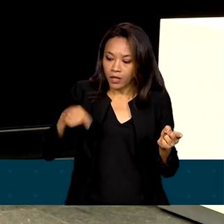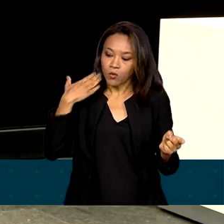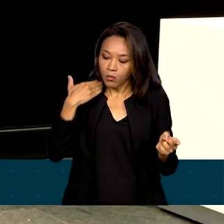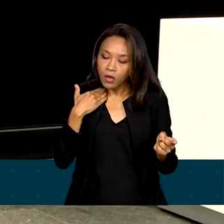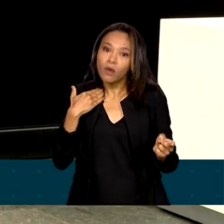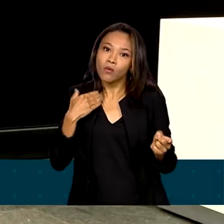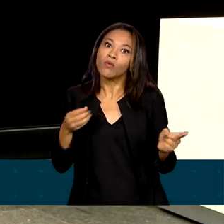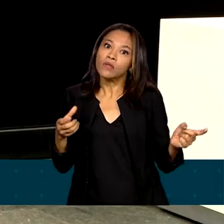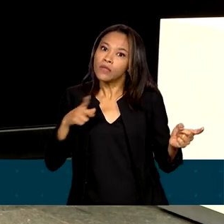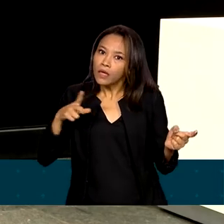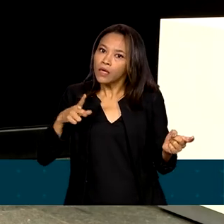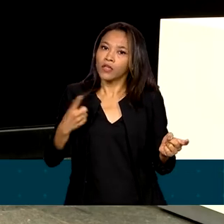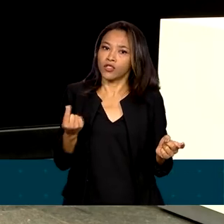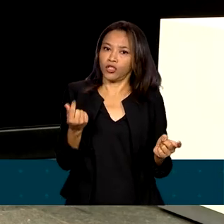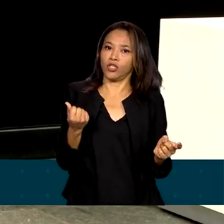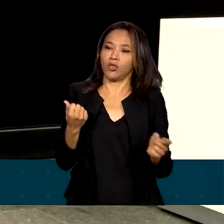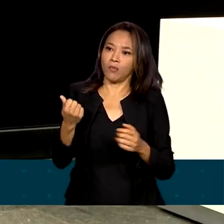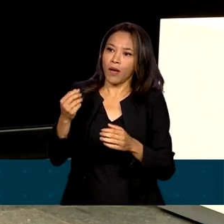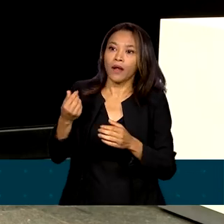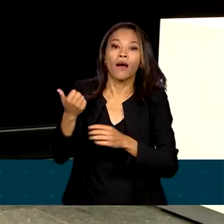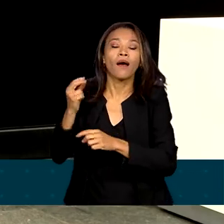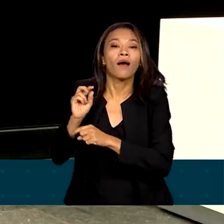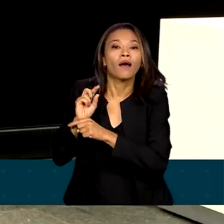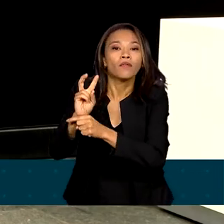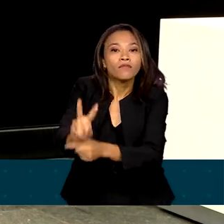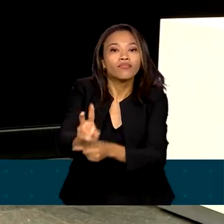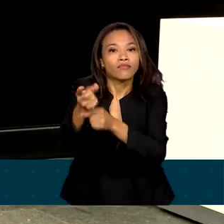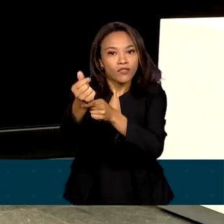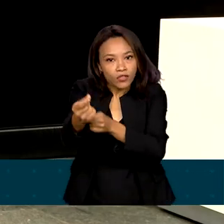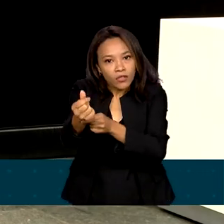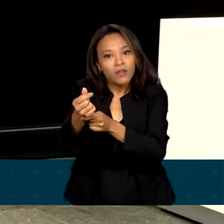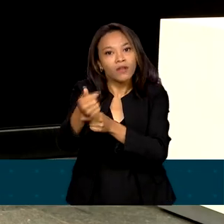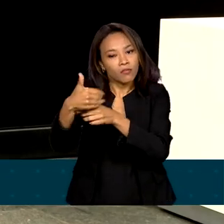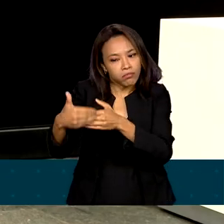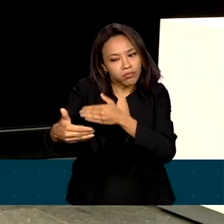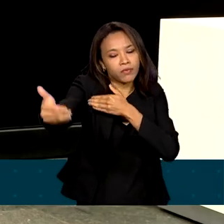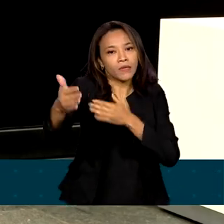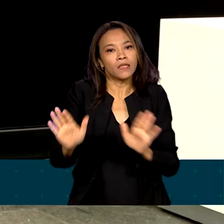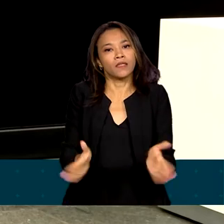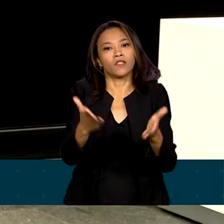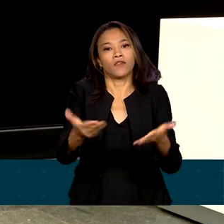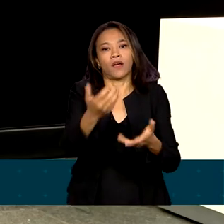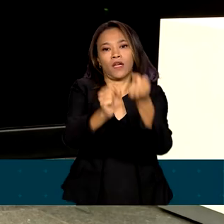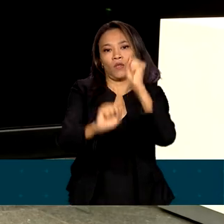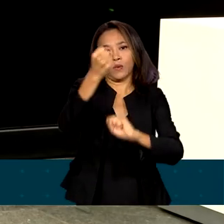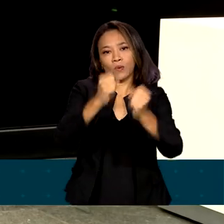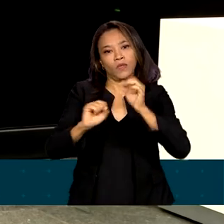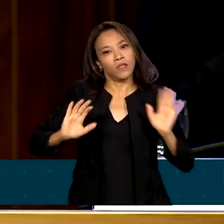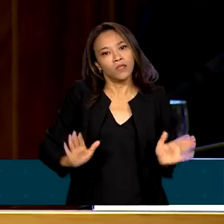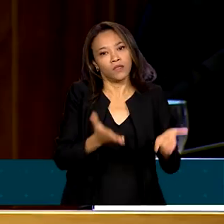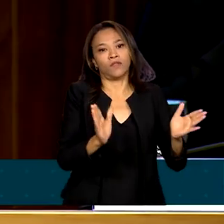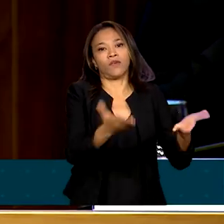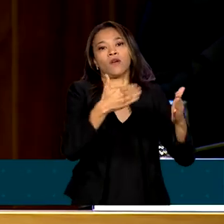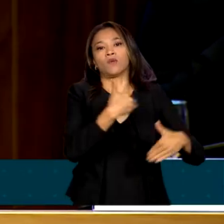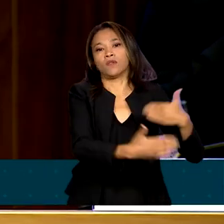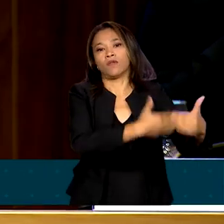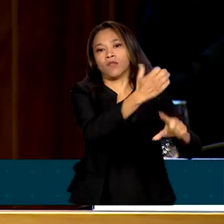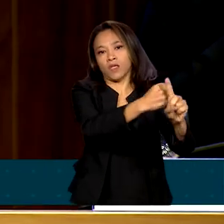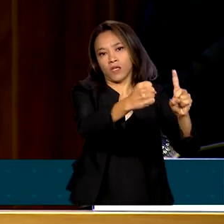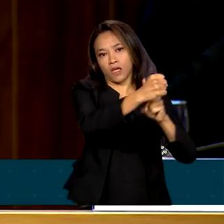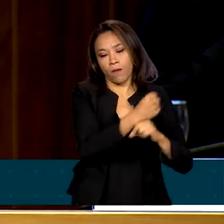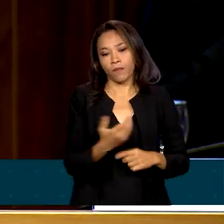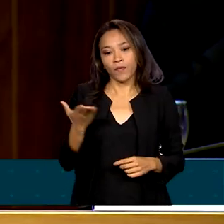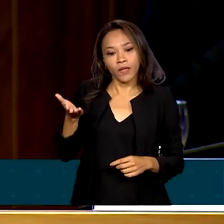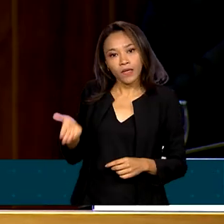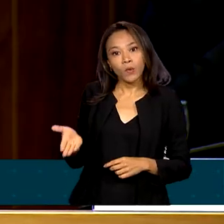ter dinheiro para financiar projetos sustentáveis, para incentivar a indústria e o desenvolvimento social. Então o BNDES é um